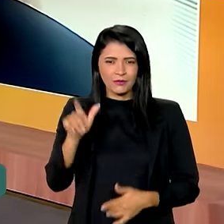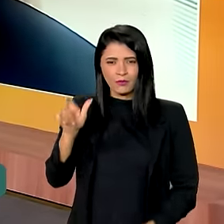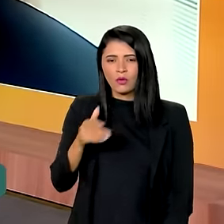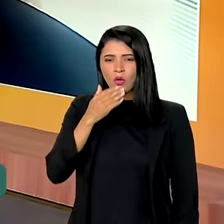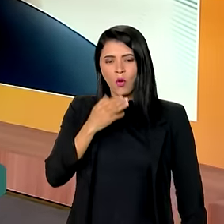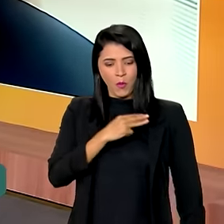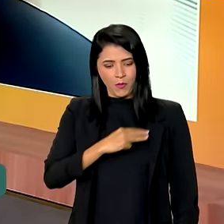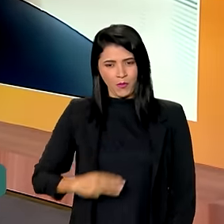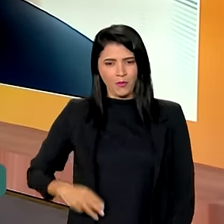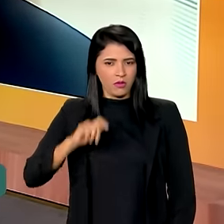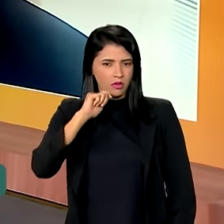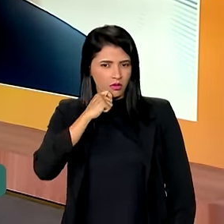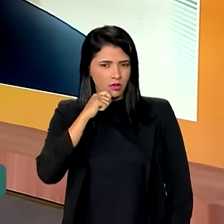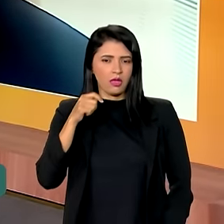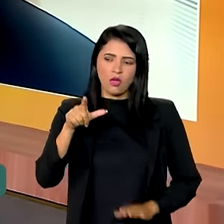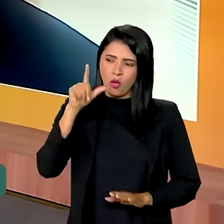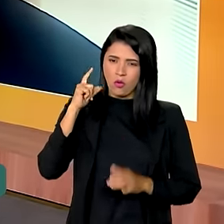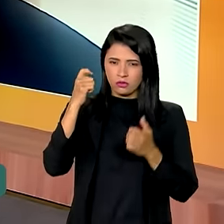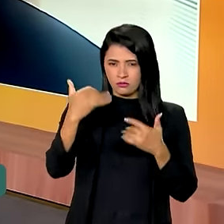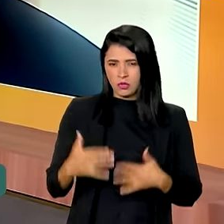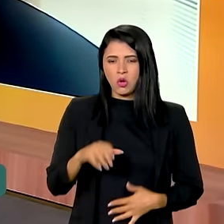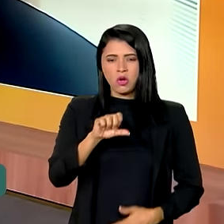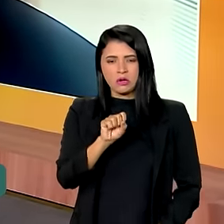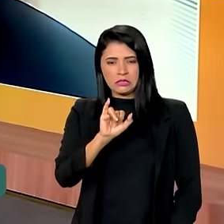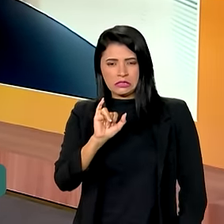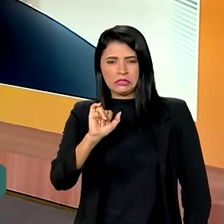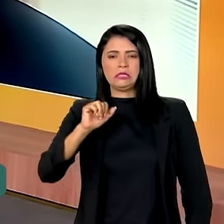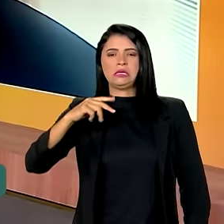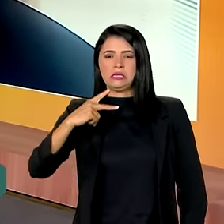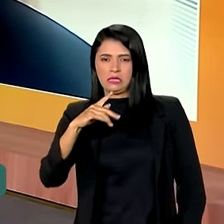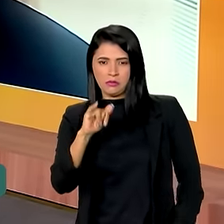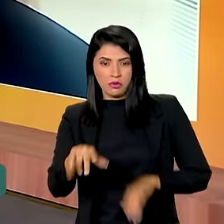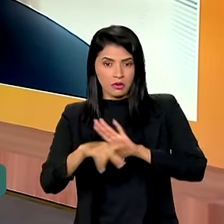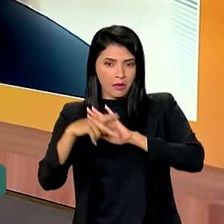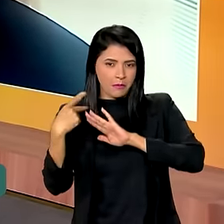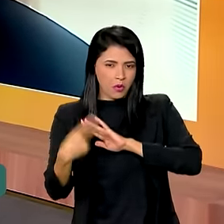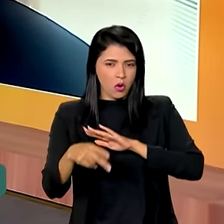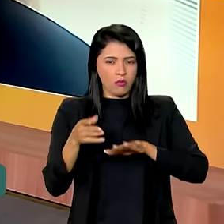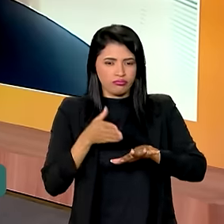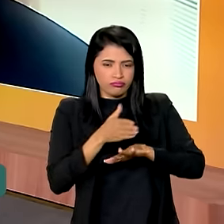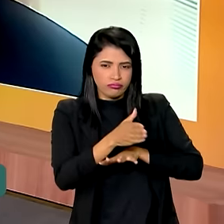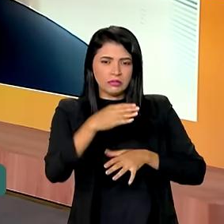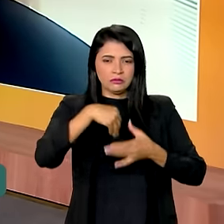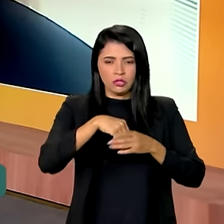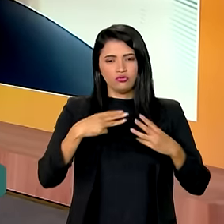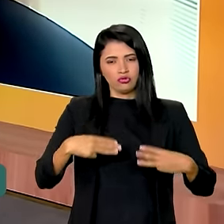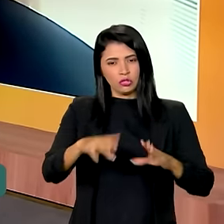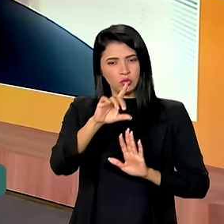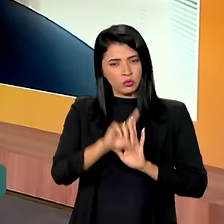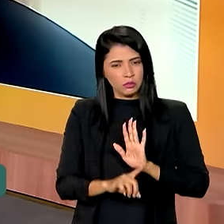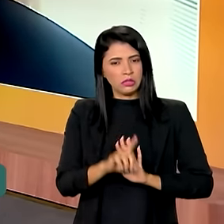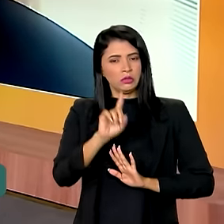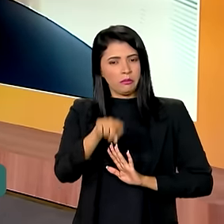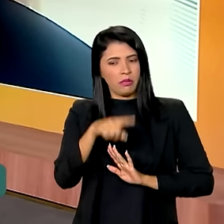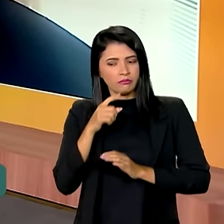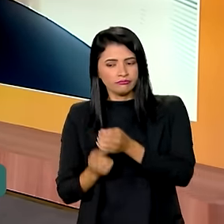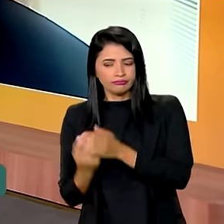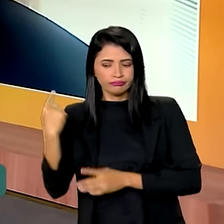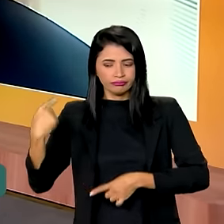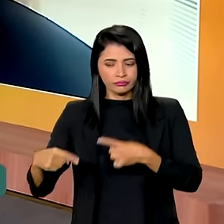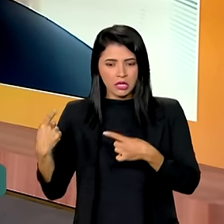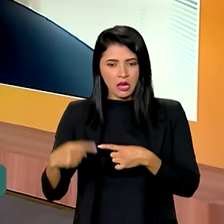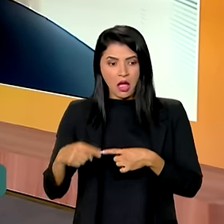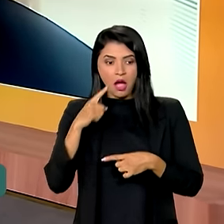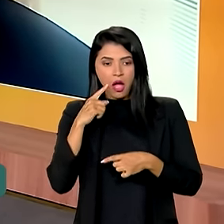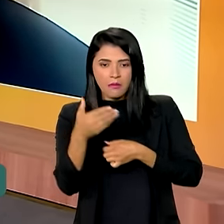Almeida. Ontem ele afirmou que o CIPIA faz parte de uma diretriz aí do Ministério dos Direitos Humanos de criar políticas públicas a partir de